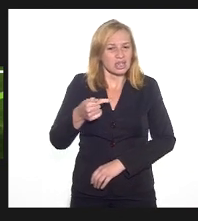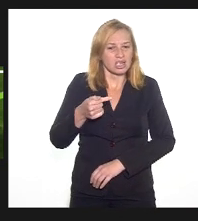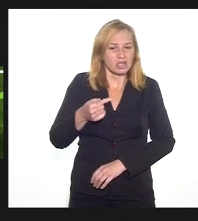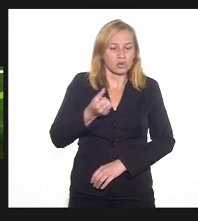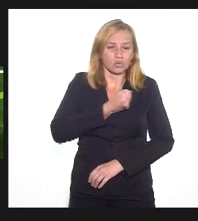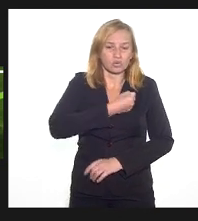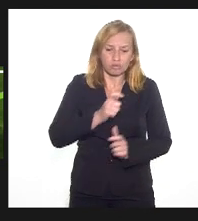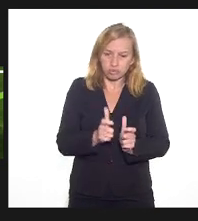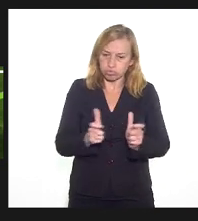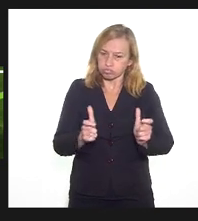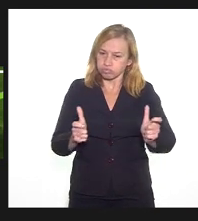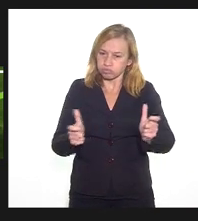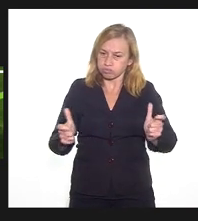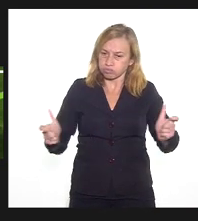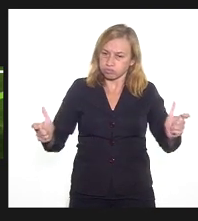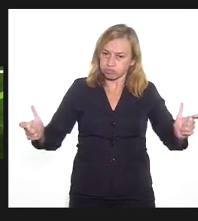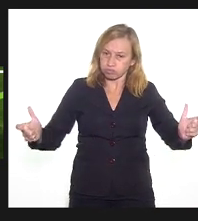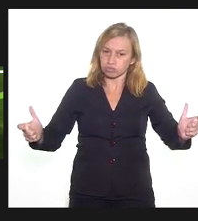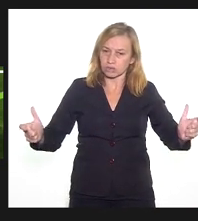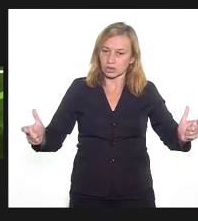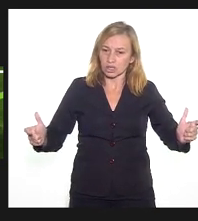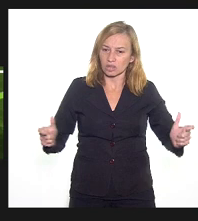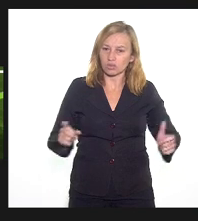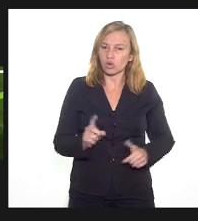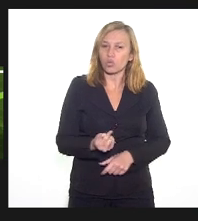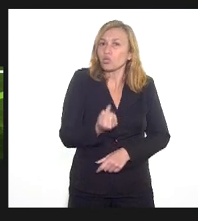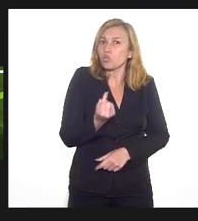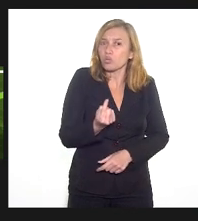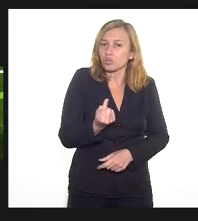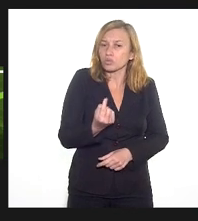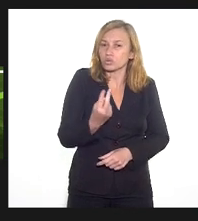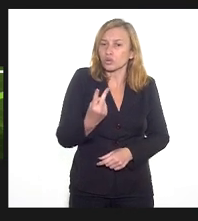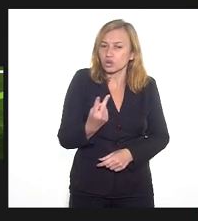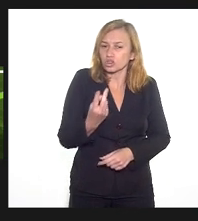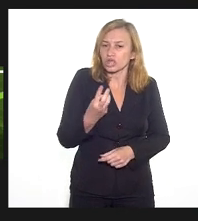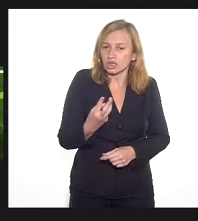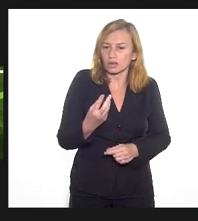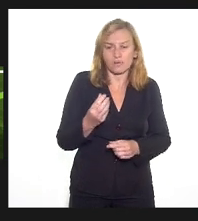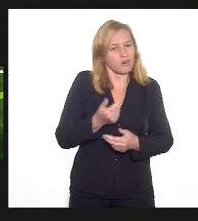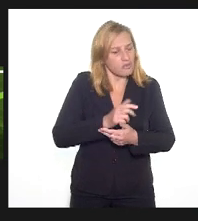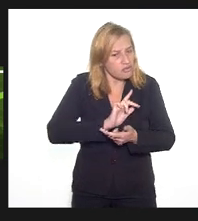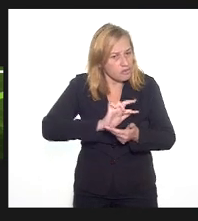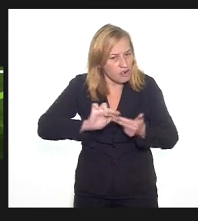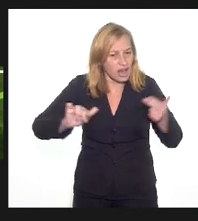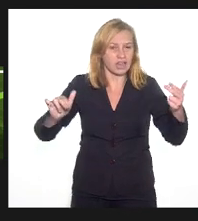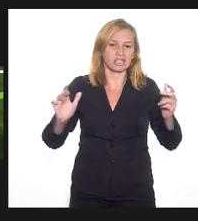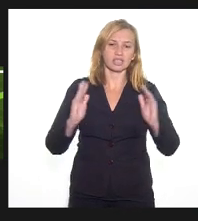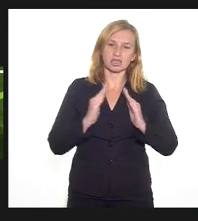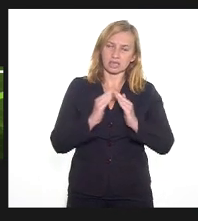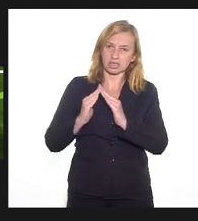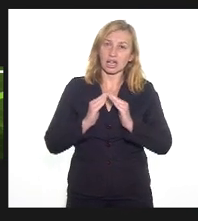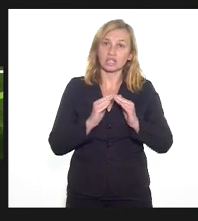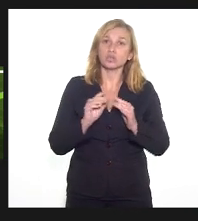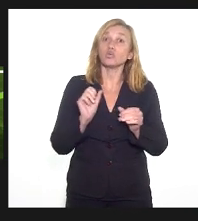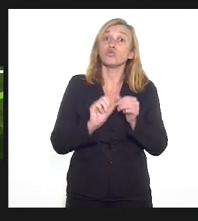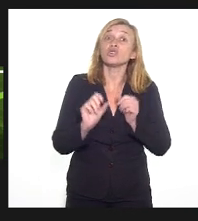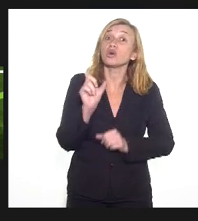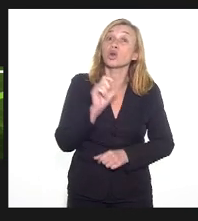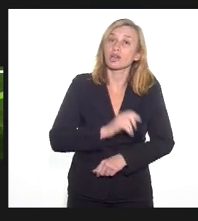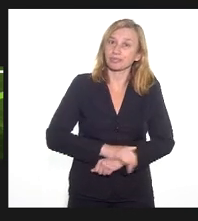crescer muito, muito, muito. Assim, não foi uma casa, foram várias casas. E aí, o que a gente fez?